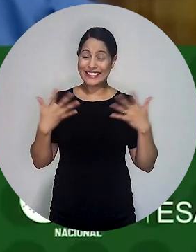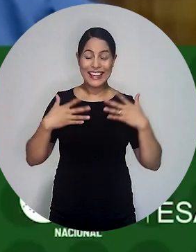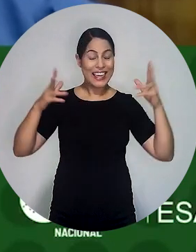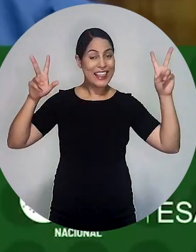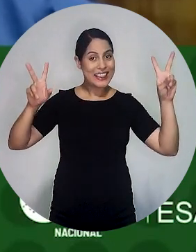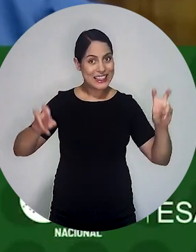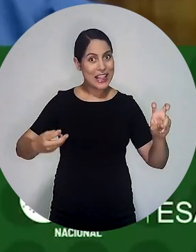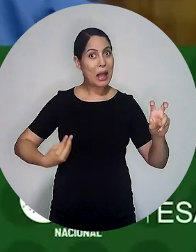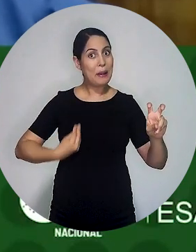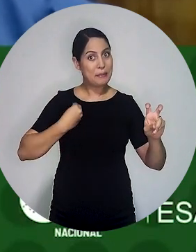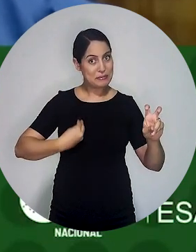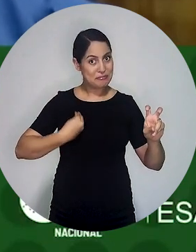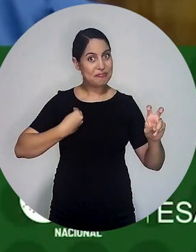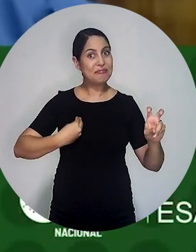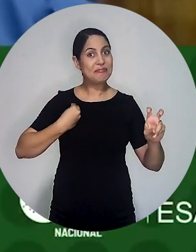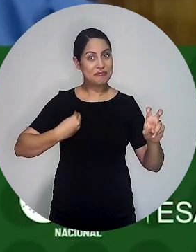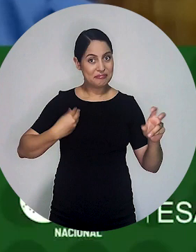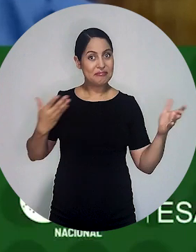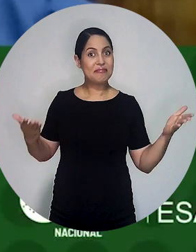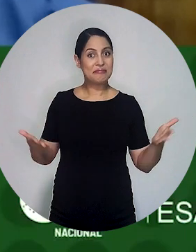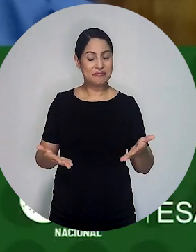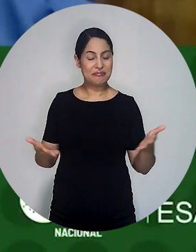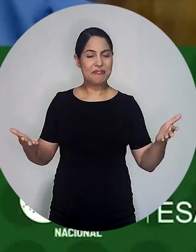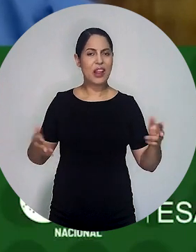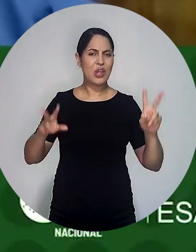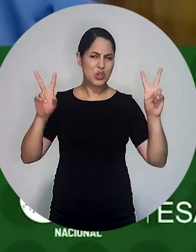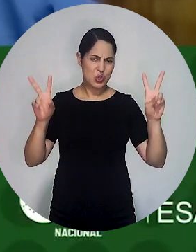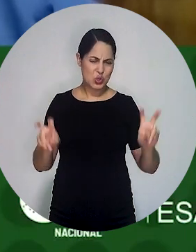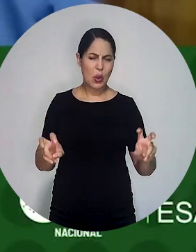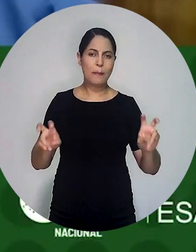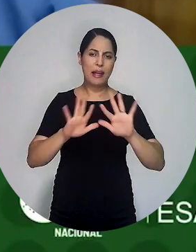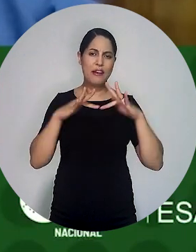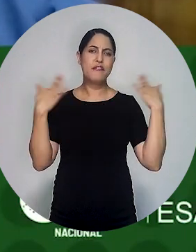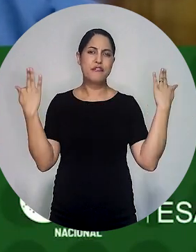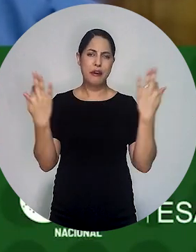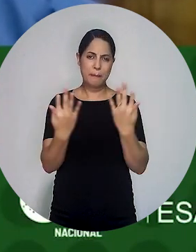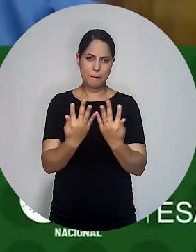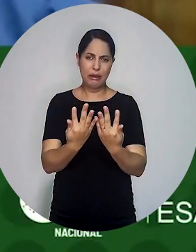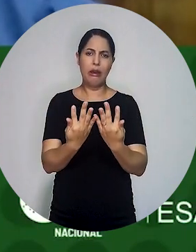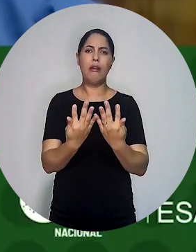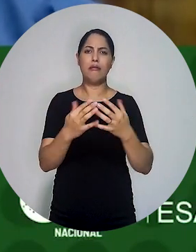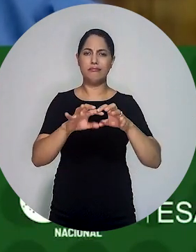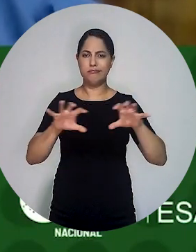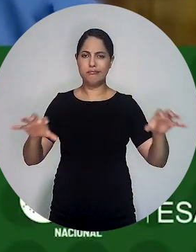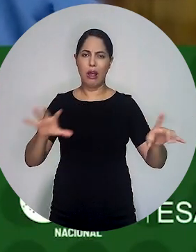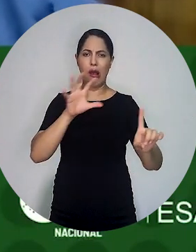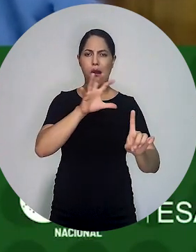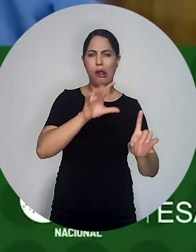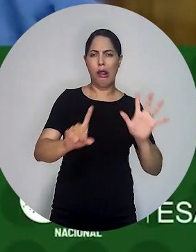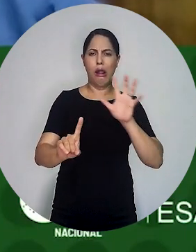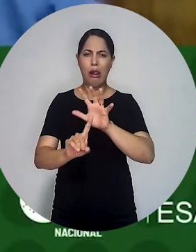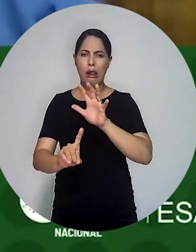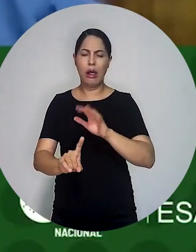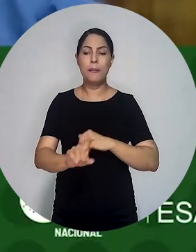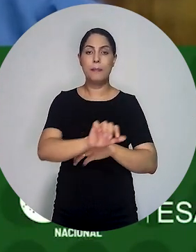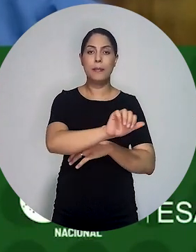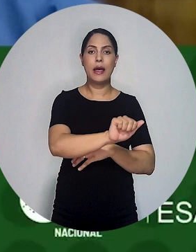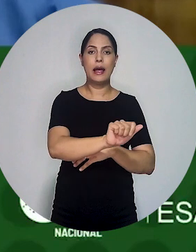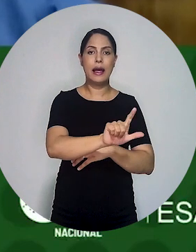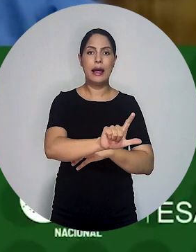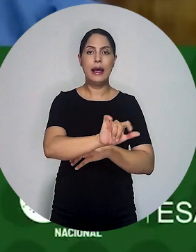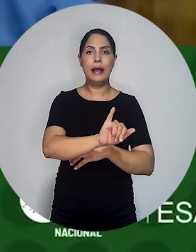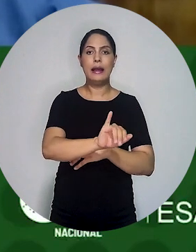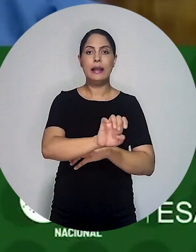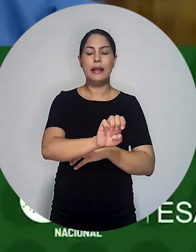desse tema que é um tema tão atual, o tema da alienação parental é um tema que